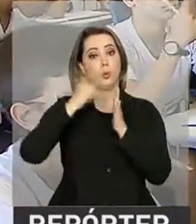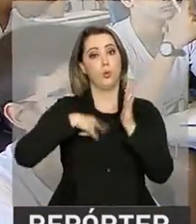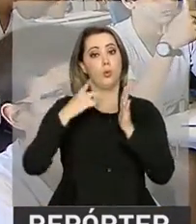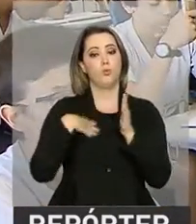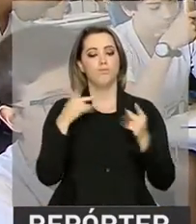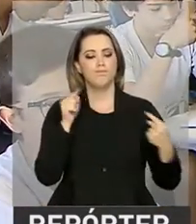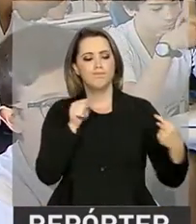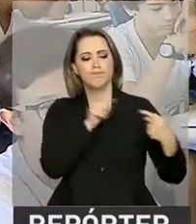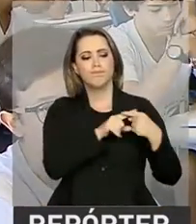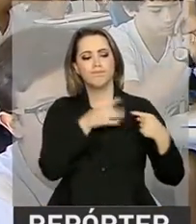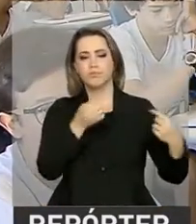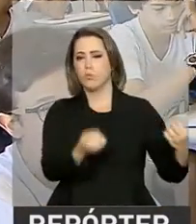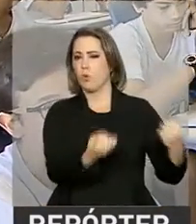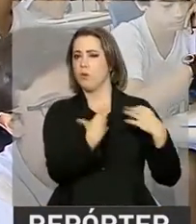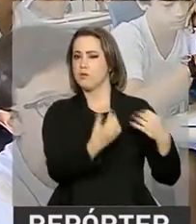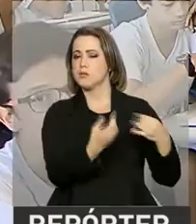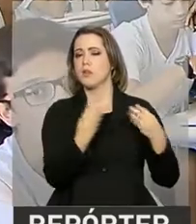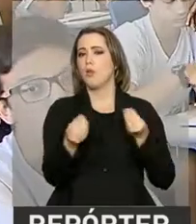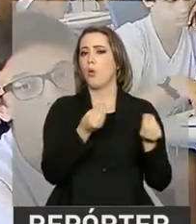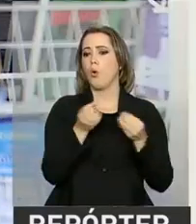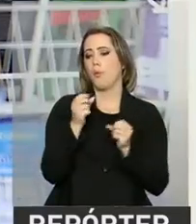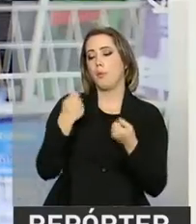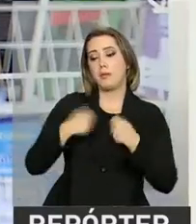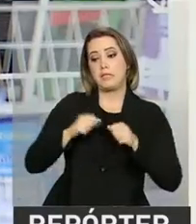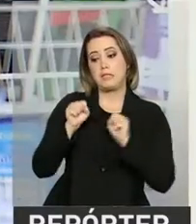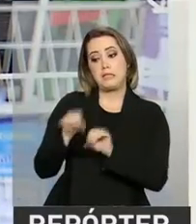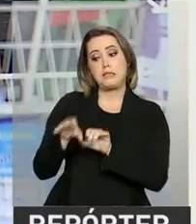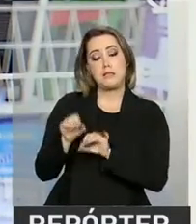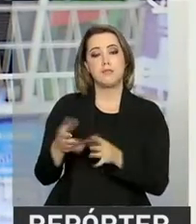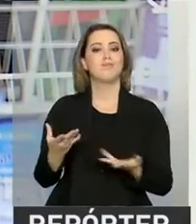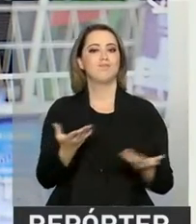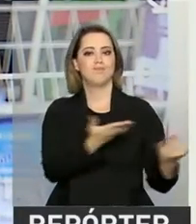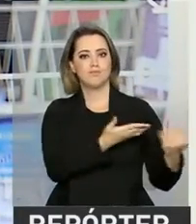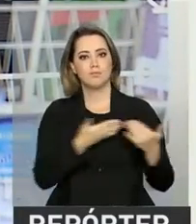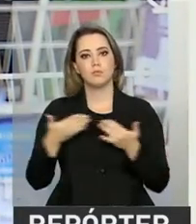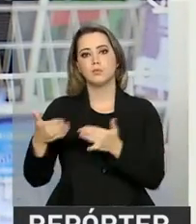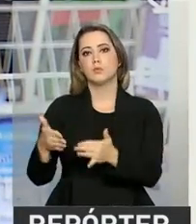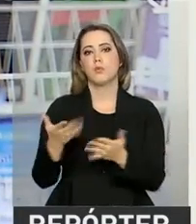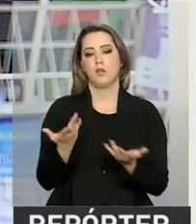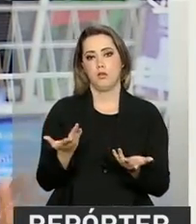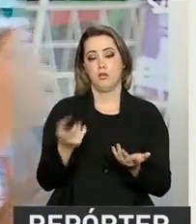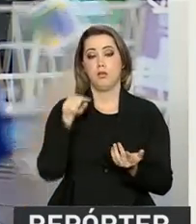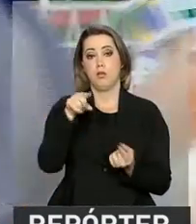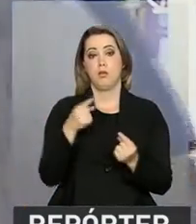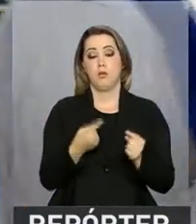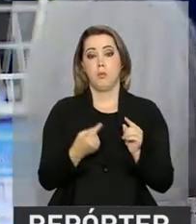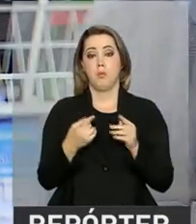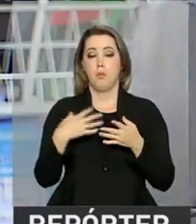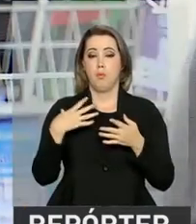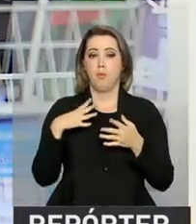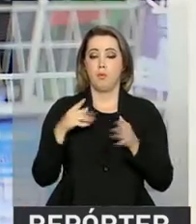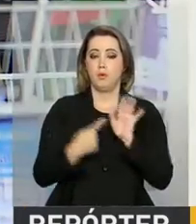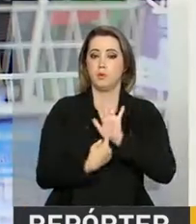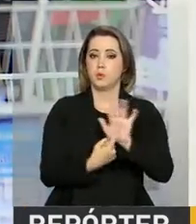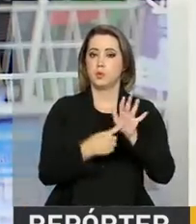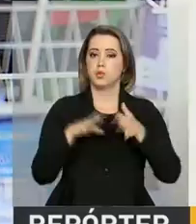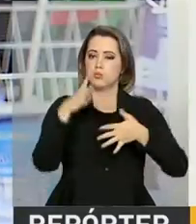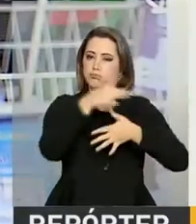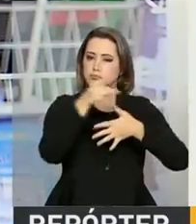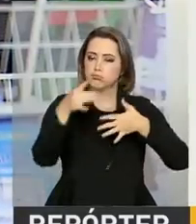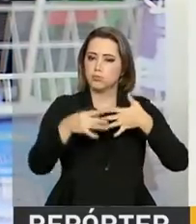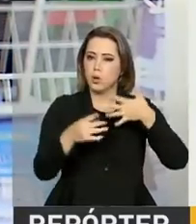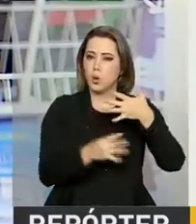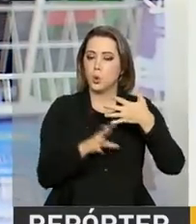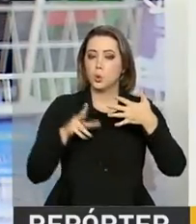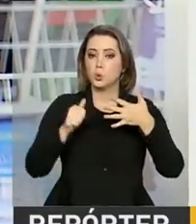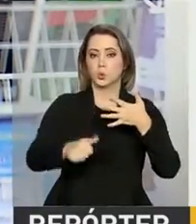norte na dobradinha ensino-aprendizagem. A Base Curricular vai apontar os conhecimentos, as competências